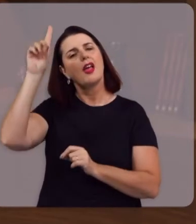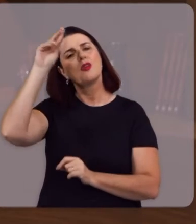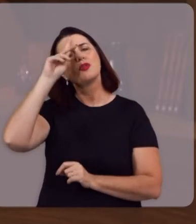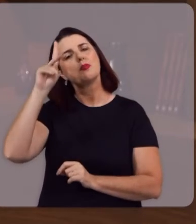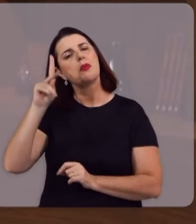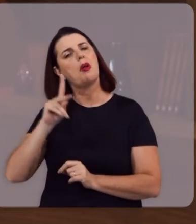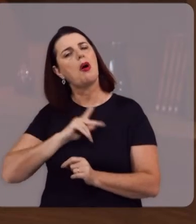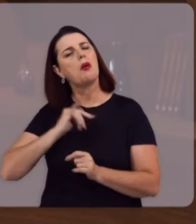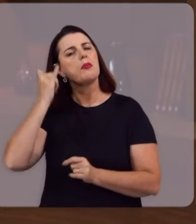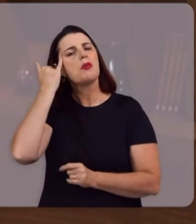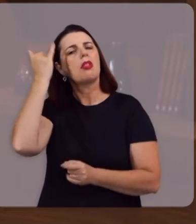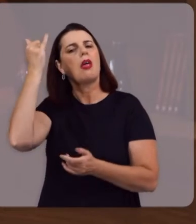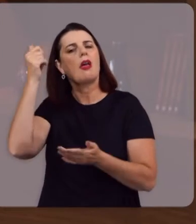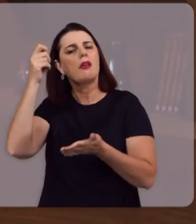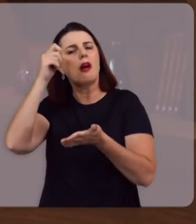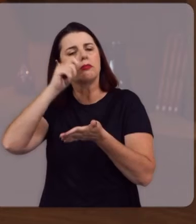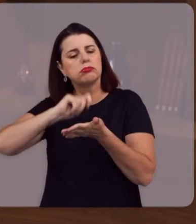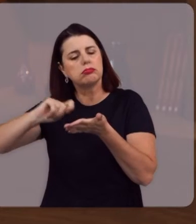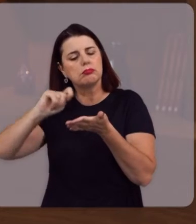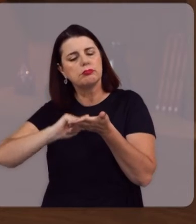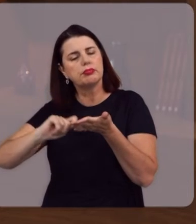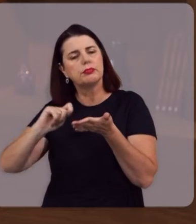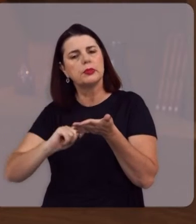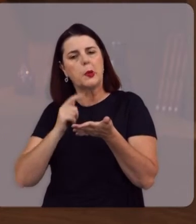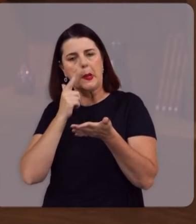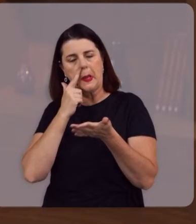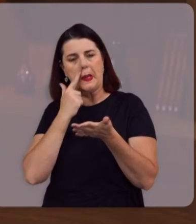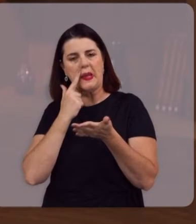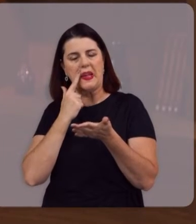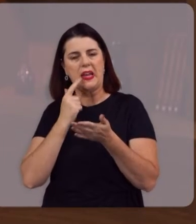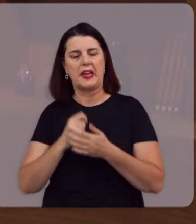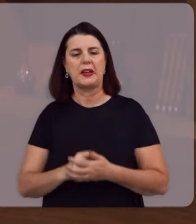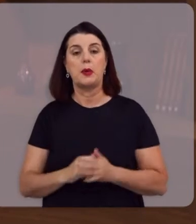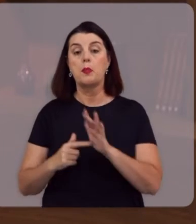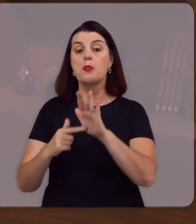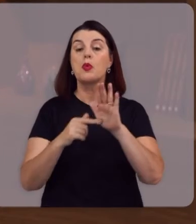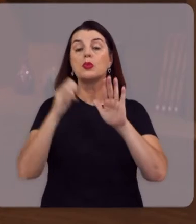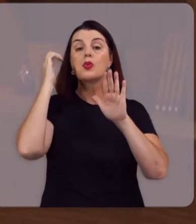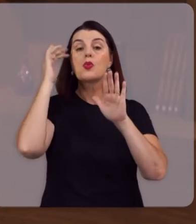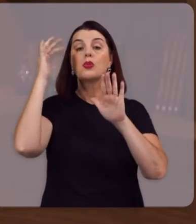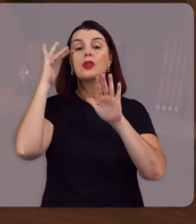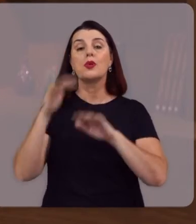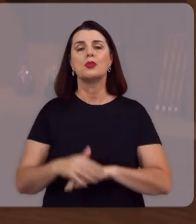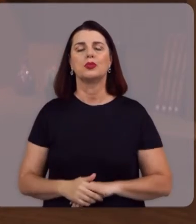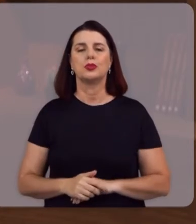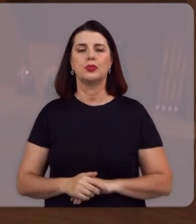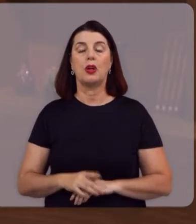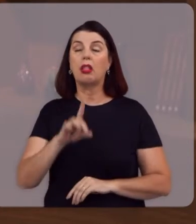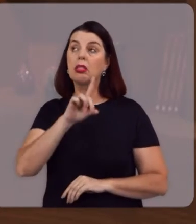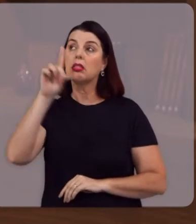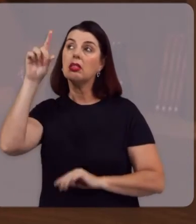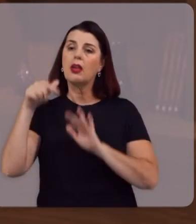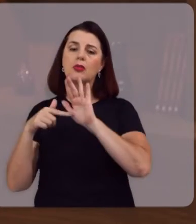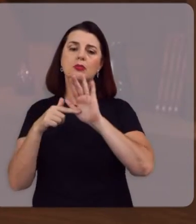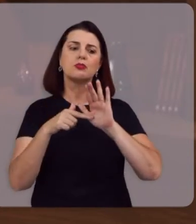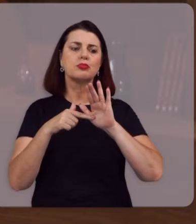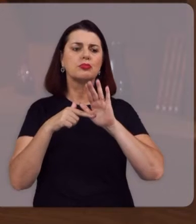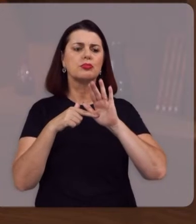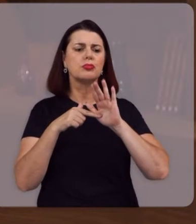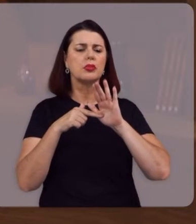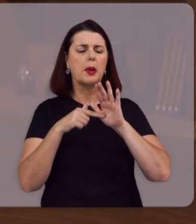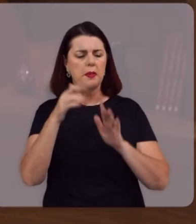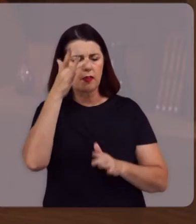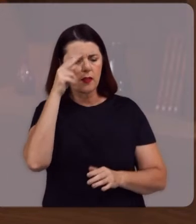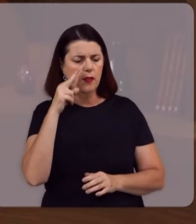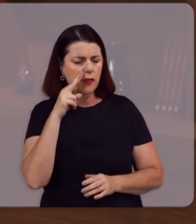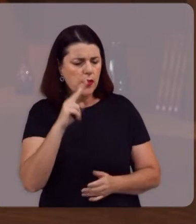Foi Deus Quem a inspirou Foi Deus Quem revelou O seu conteúdo E foi Deus Quem assistiu